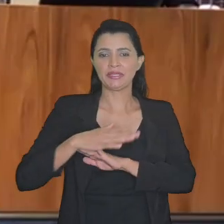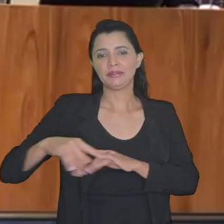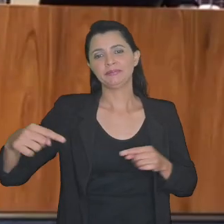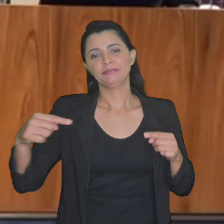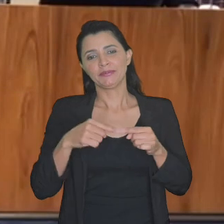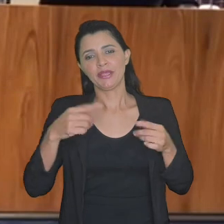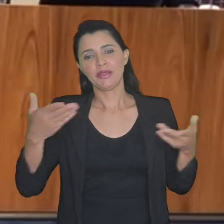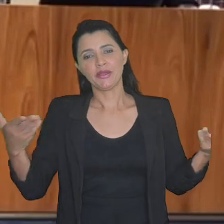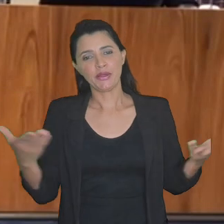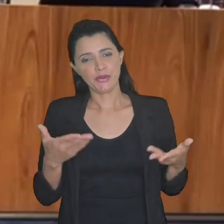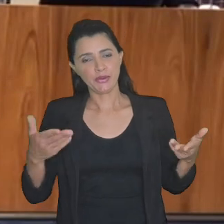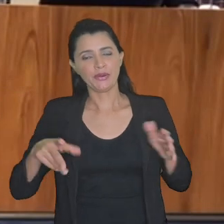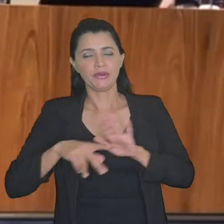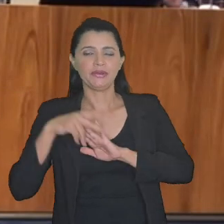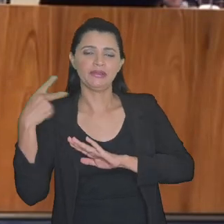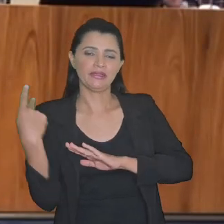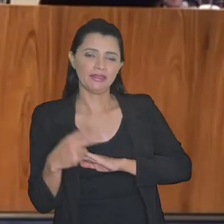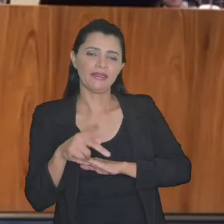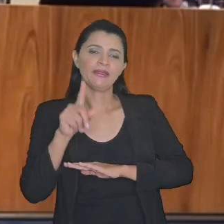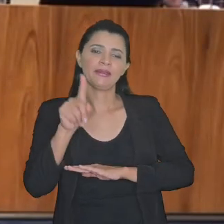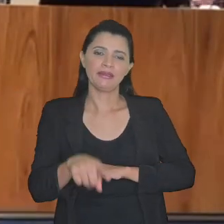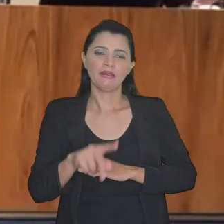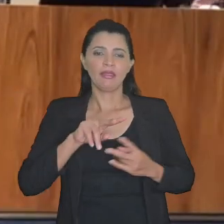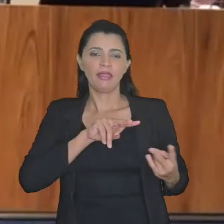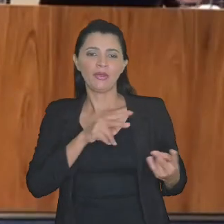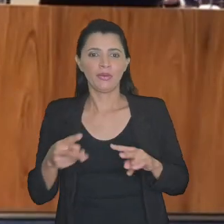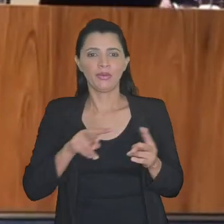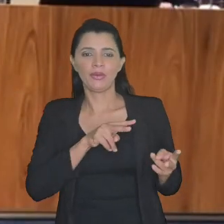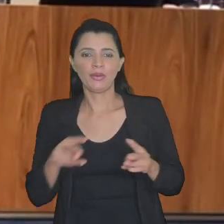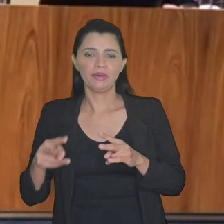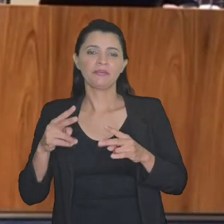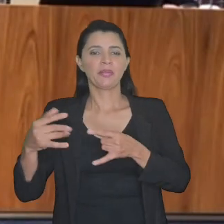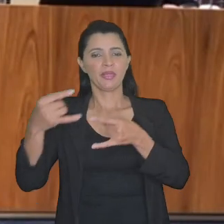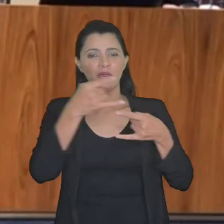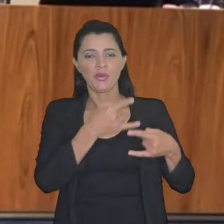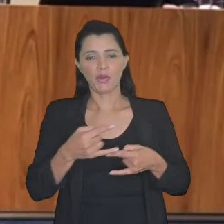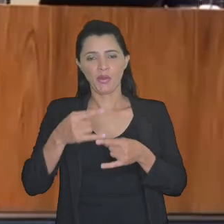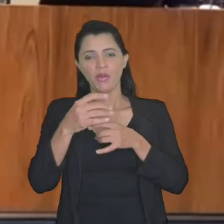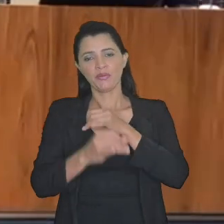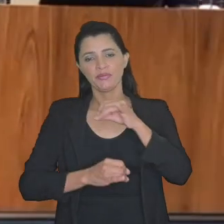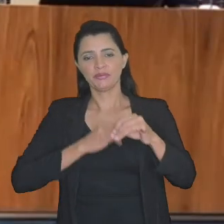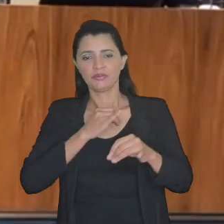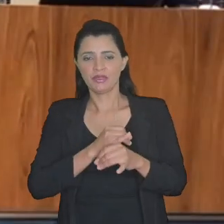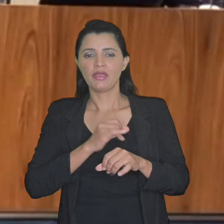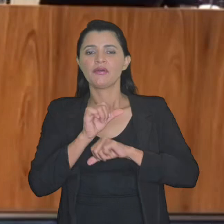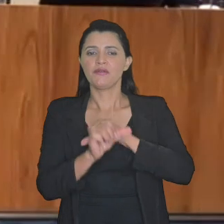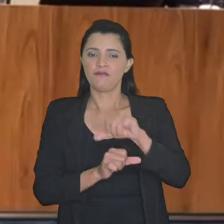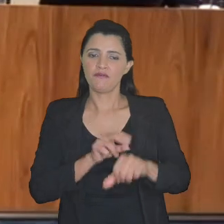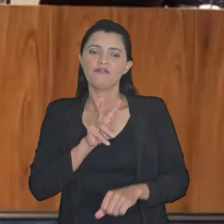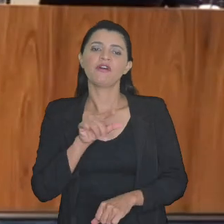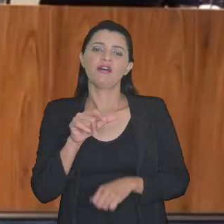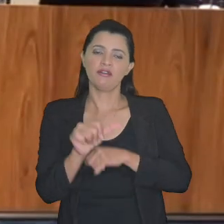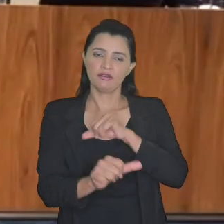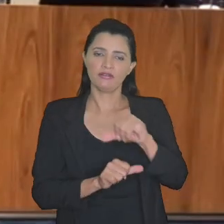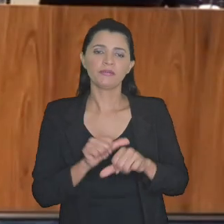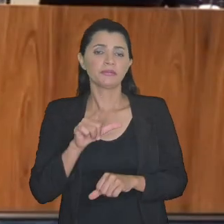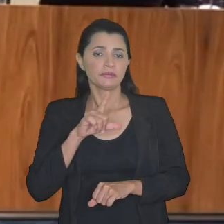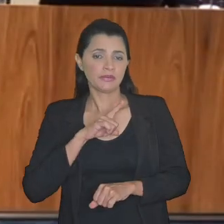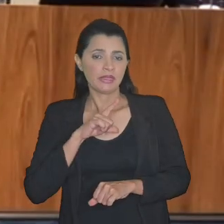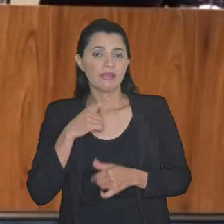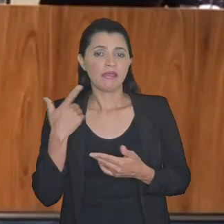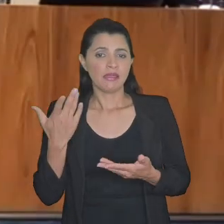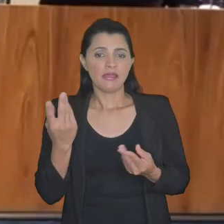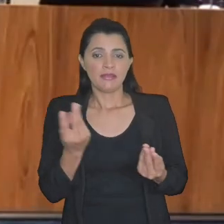e voltar dessa nova realidade que é a realidade da transmissão online a gente vai ter que mudar vai ter